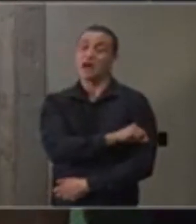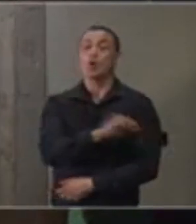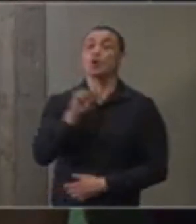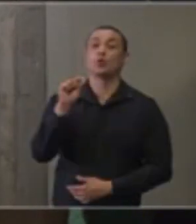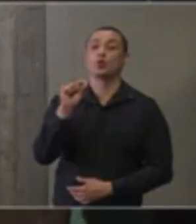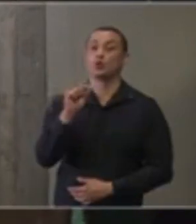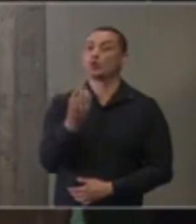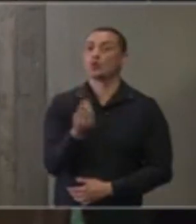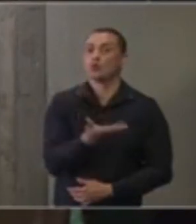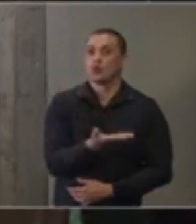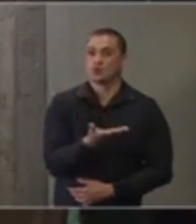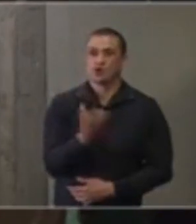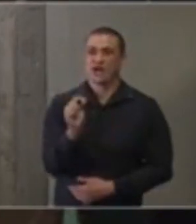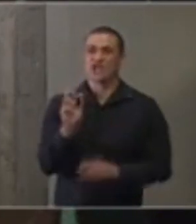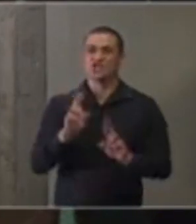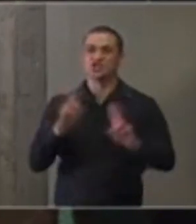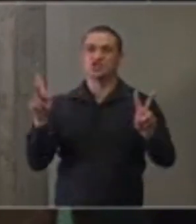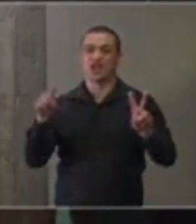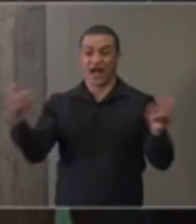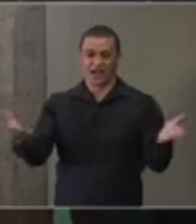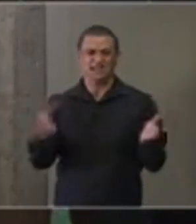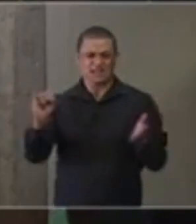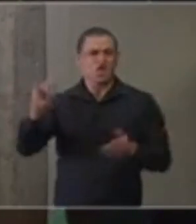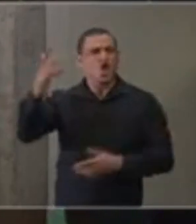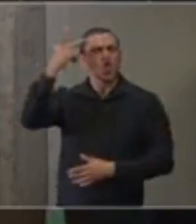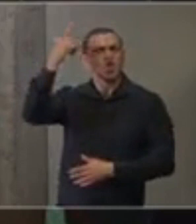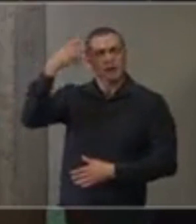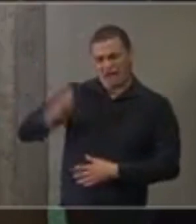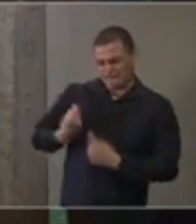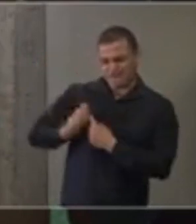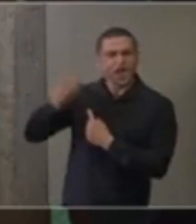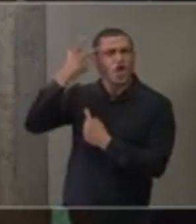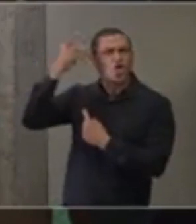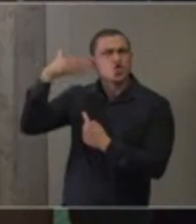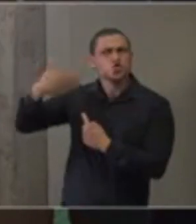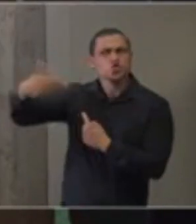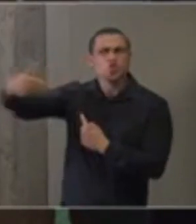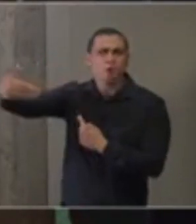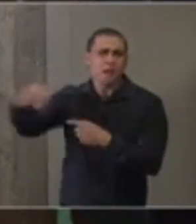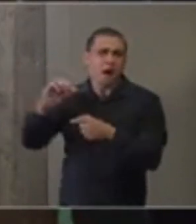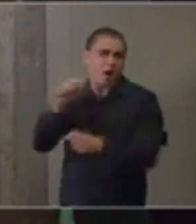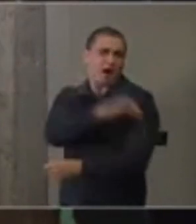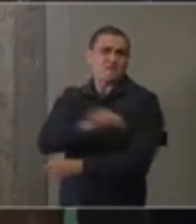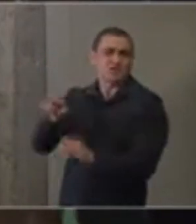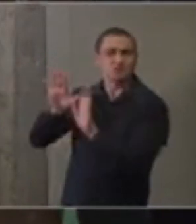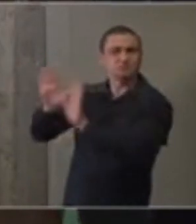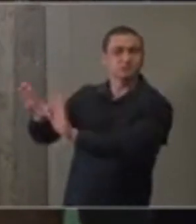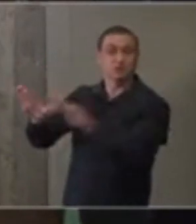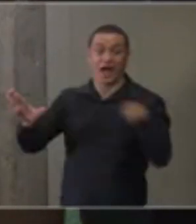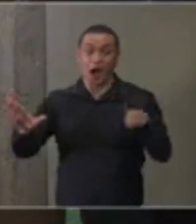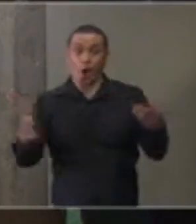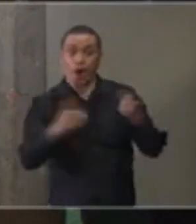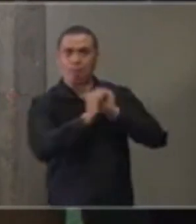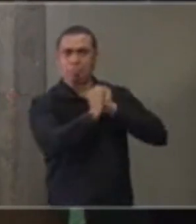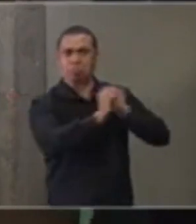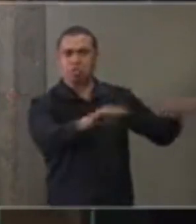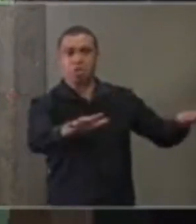diferente de situações normais e de situações epidêmicas como a que nós vivemos agora.